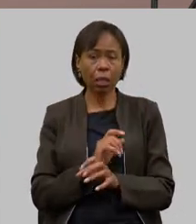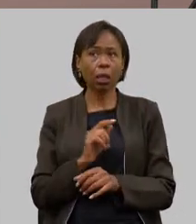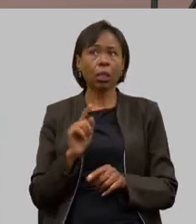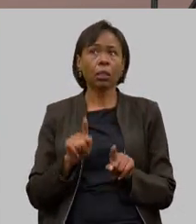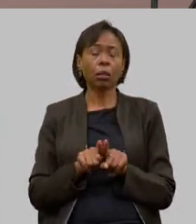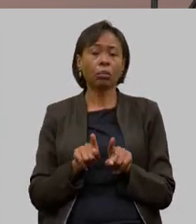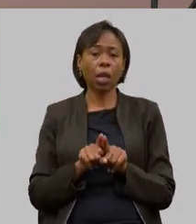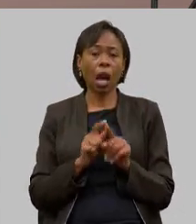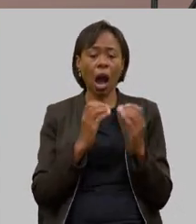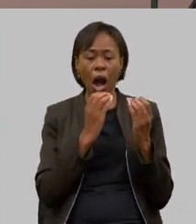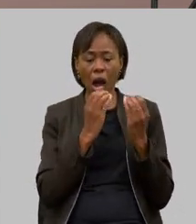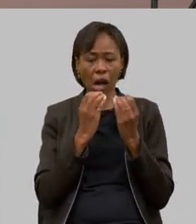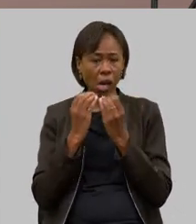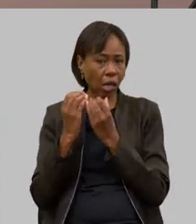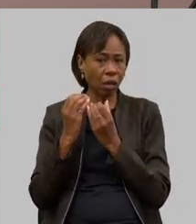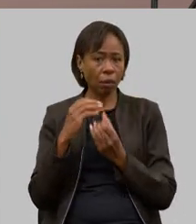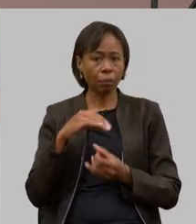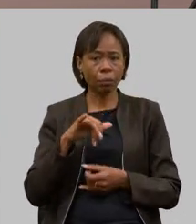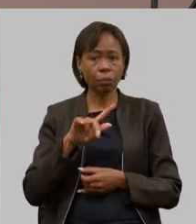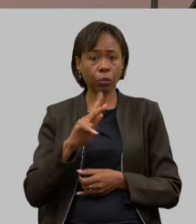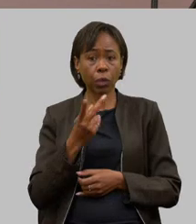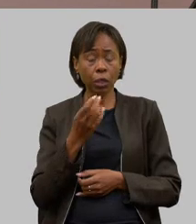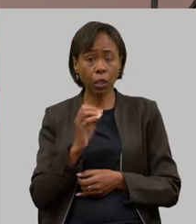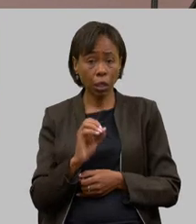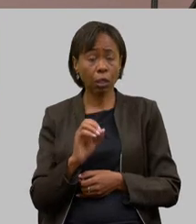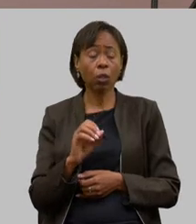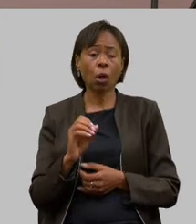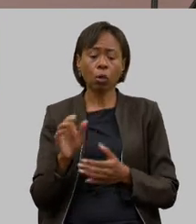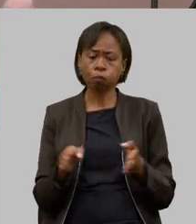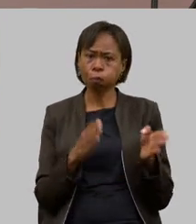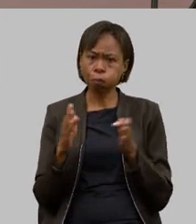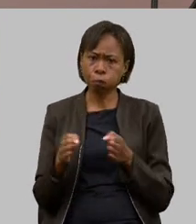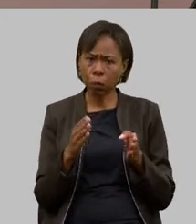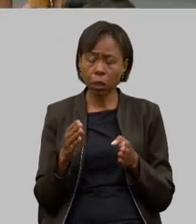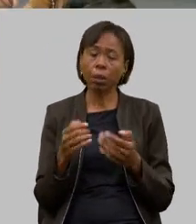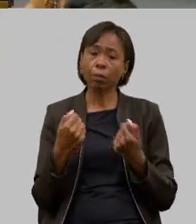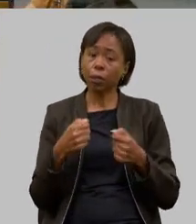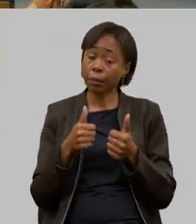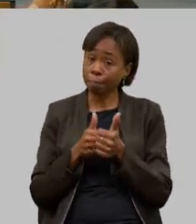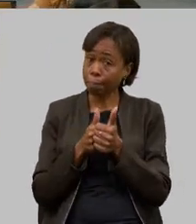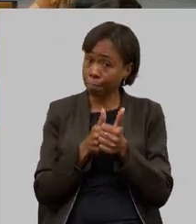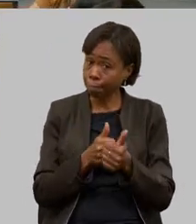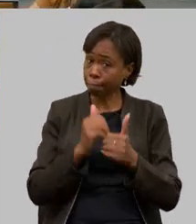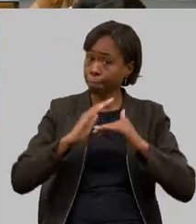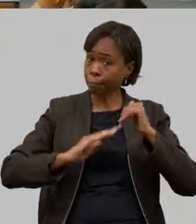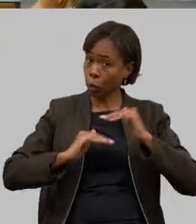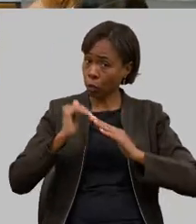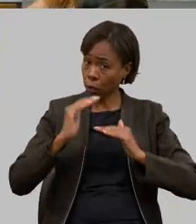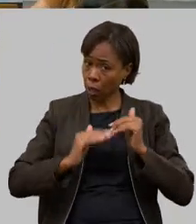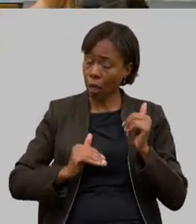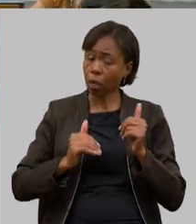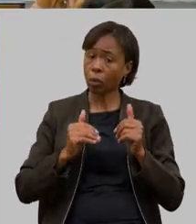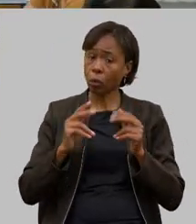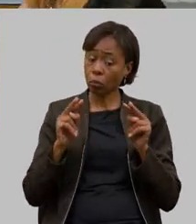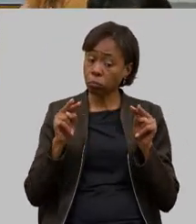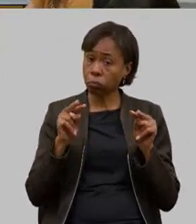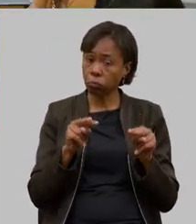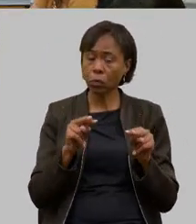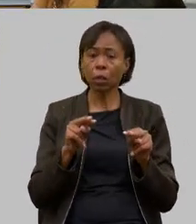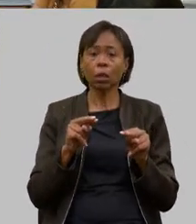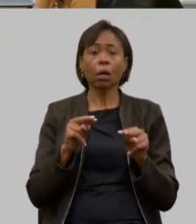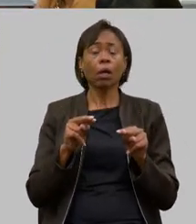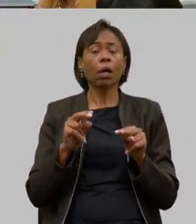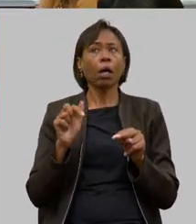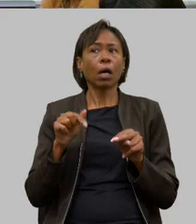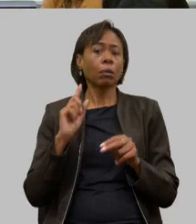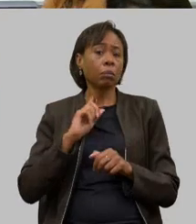70 toneladas por hectare então nós temos que fazer um fomento disso um acompanhamento técnico disso e o mercado vai se ajustando Minas Gerais desde que eu